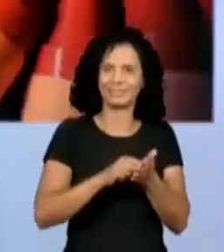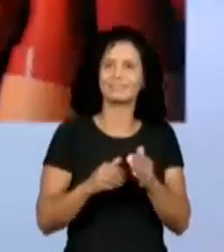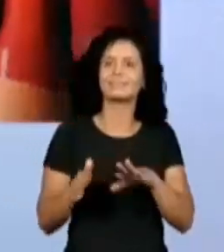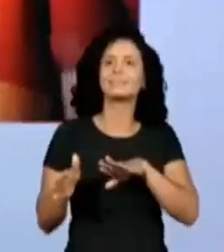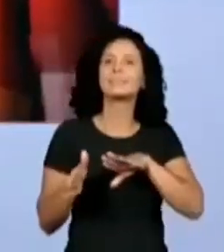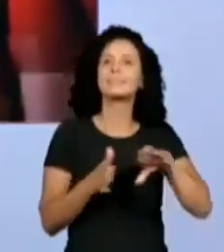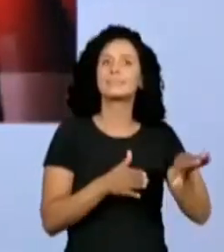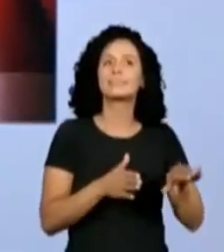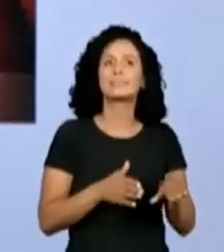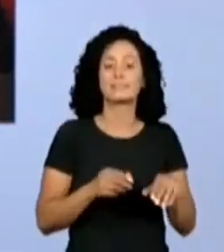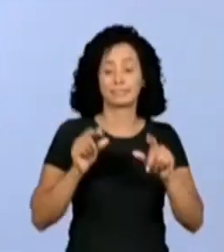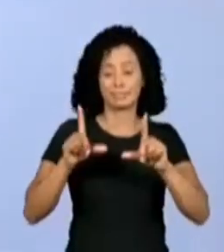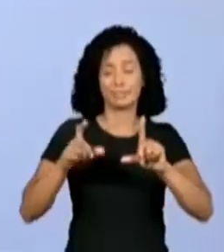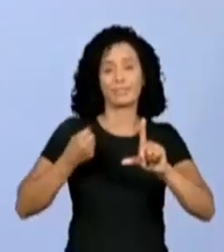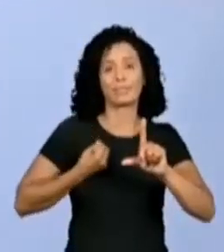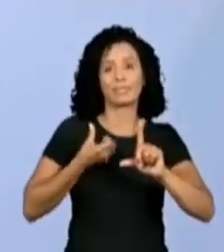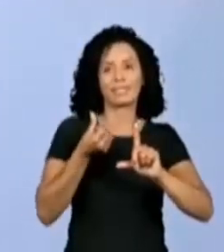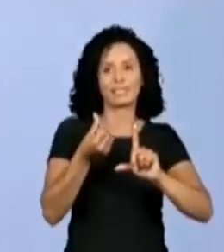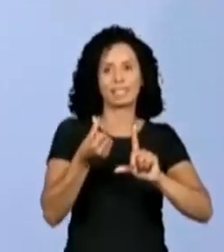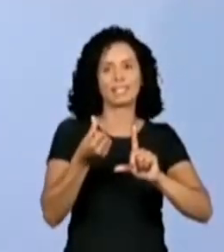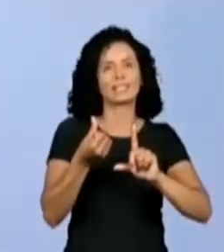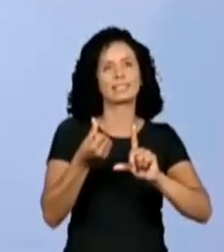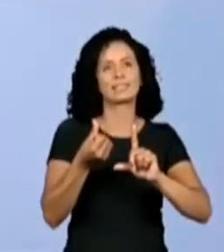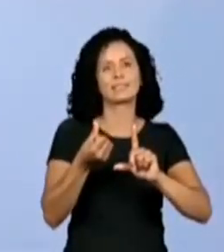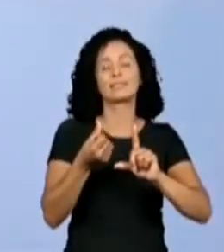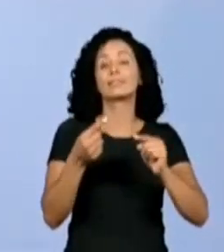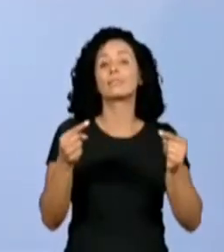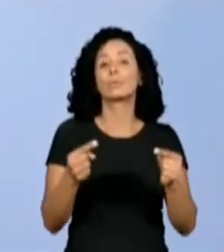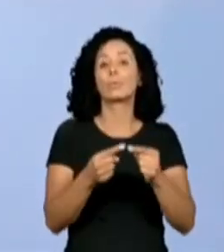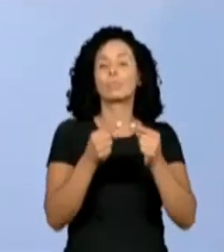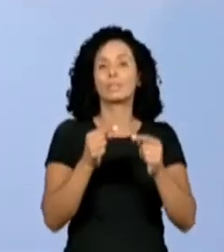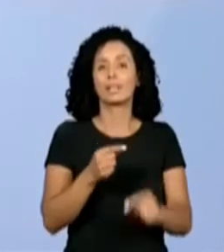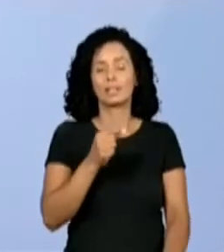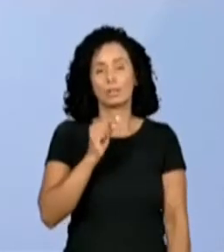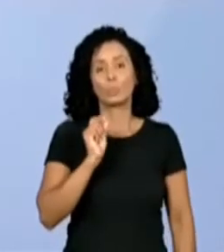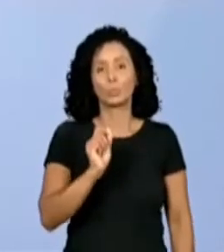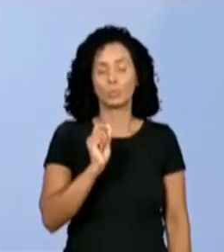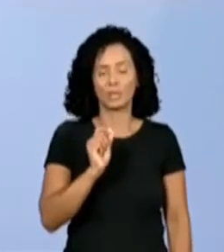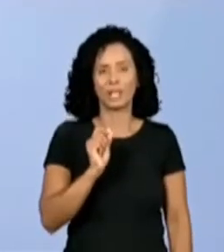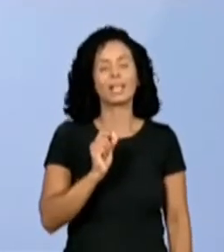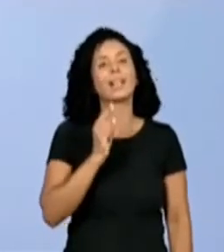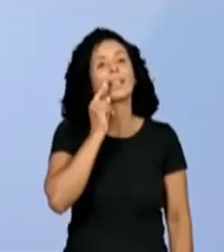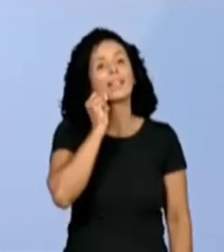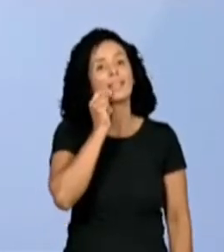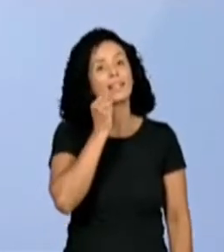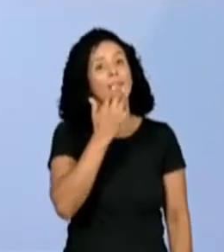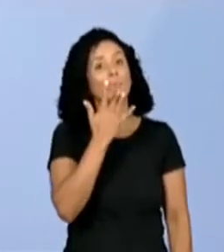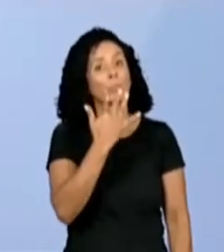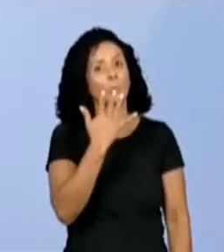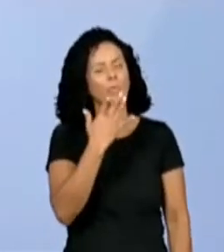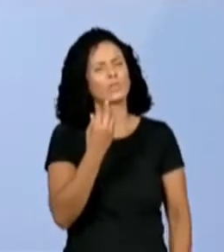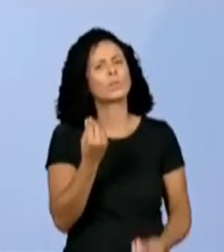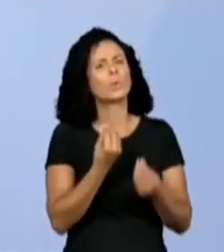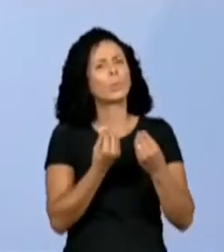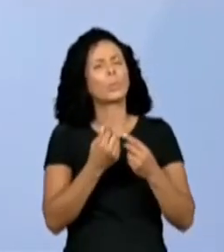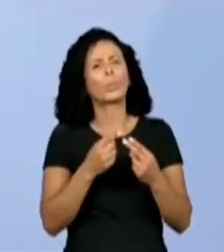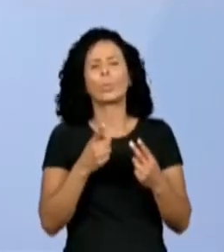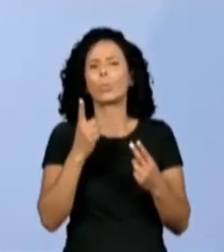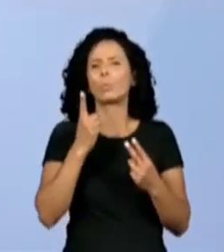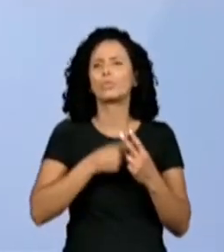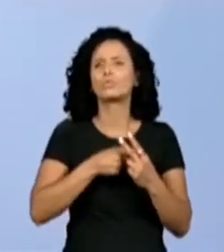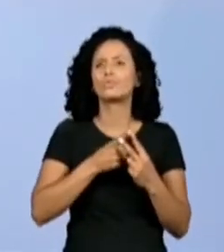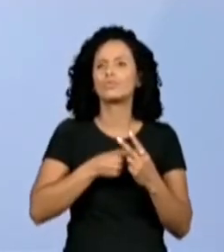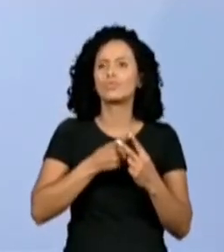Númer 6, we have here a collection of giz de cera. Como é que será que eu falo giz de cera